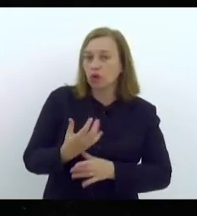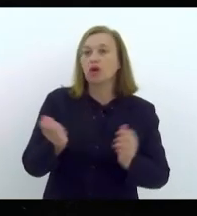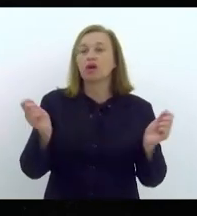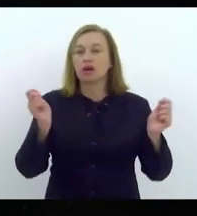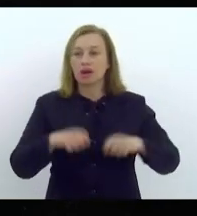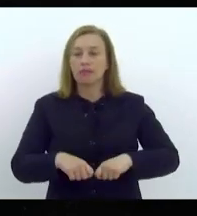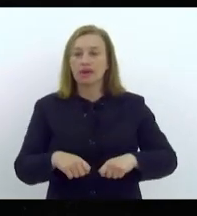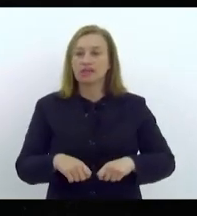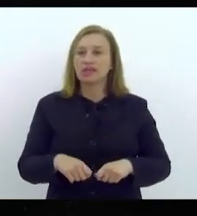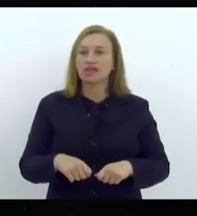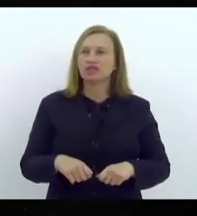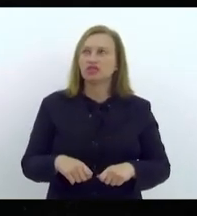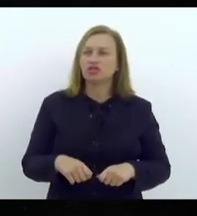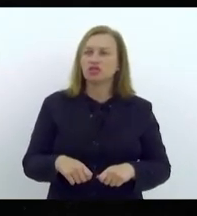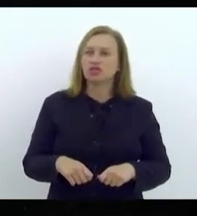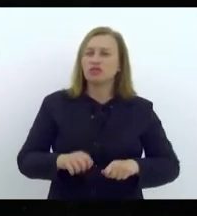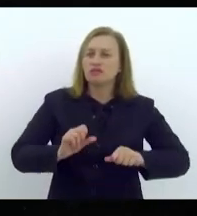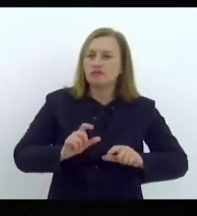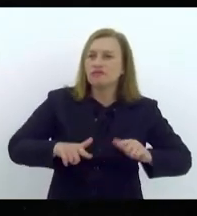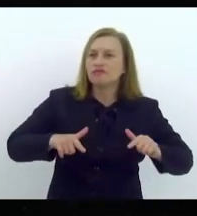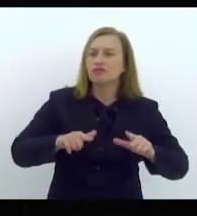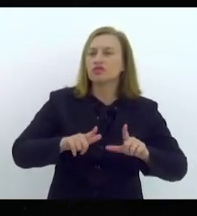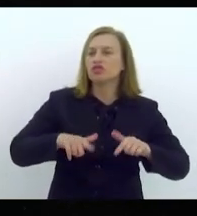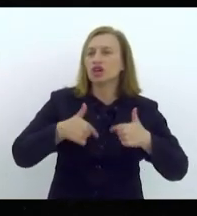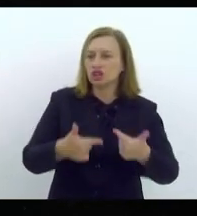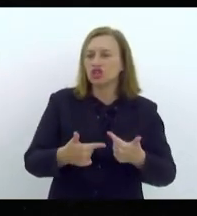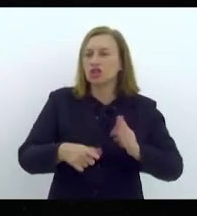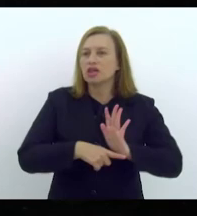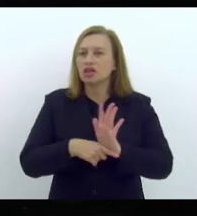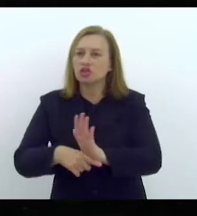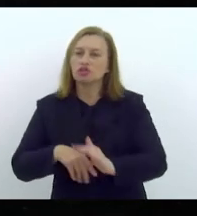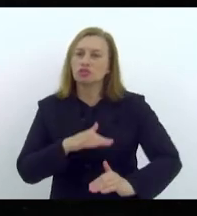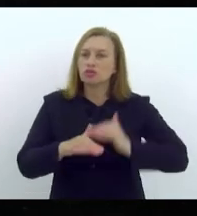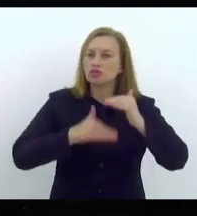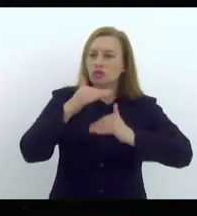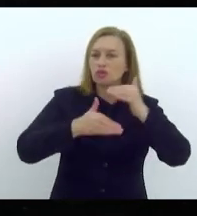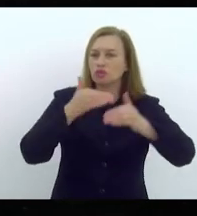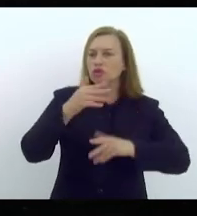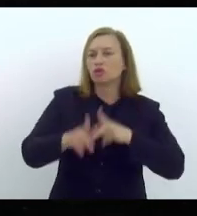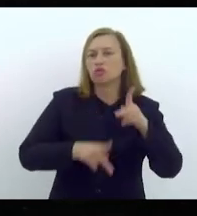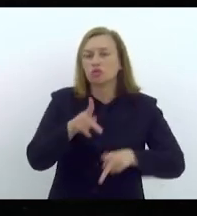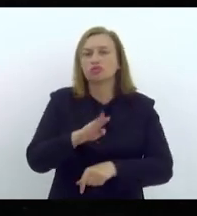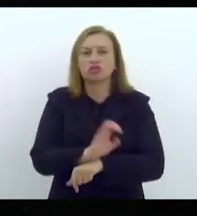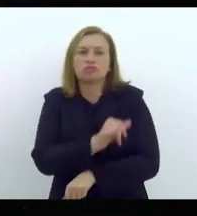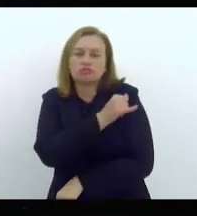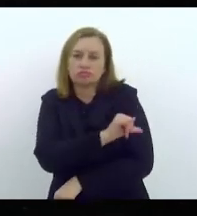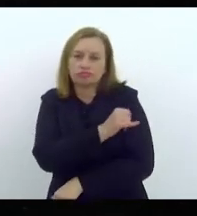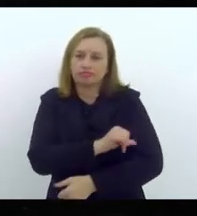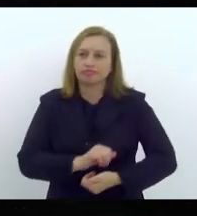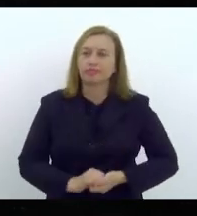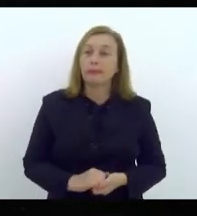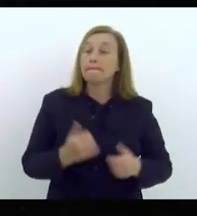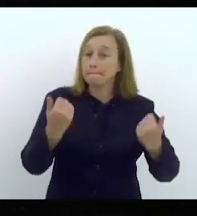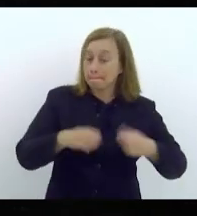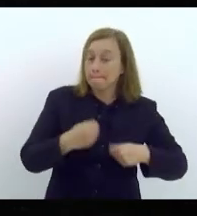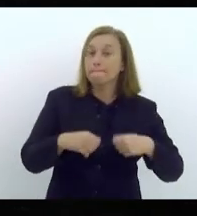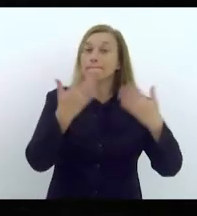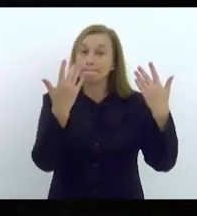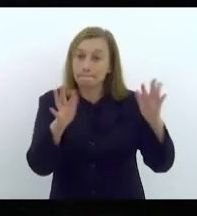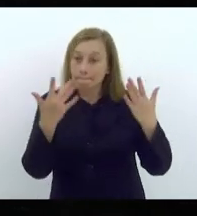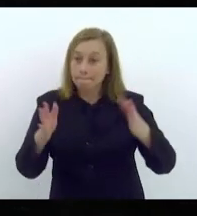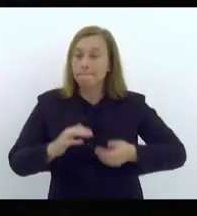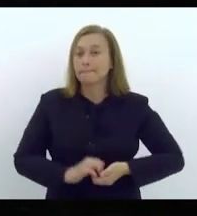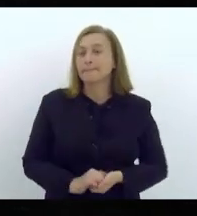capacidade de fazer e que ajudam no desenvolvimento do povo do estado do Rio de Janeiro, a gente precisa celebrar.